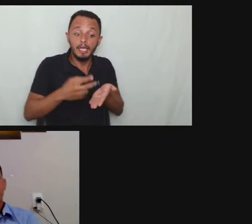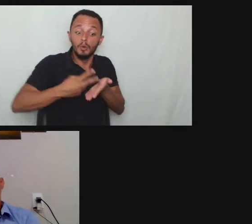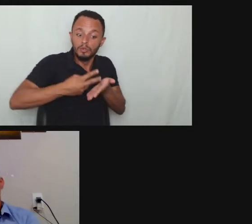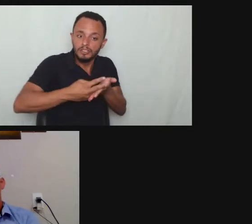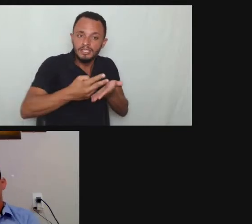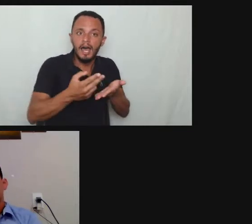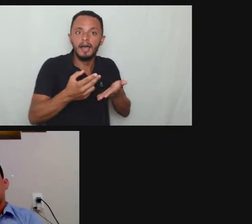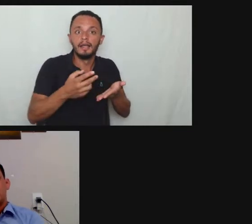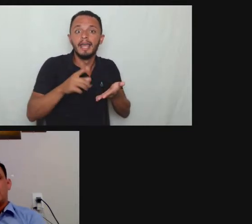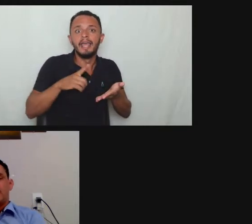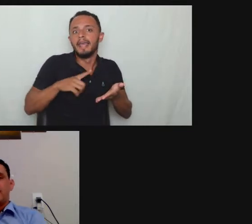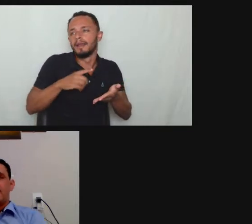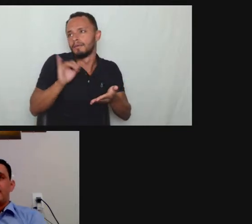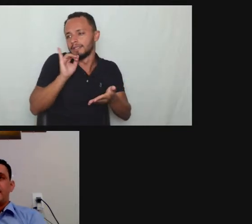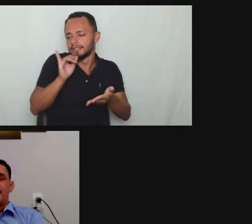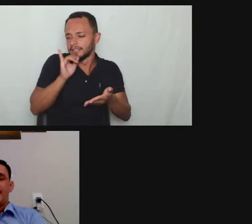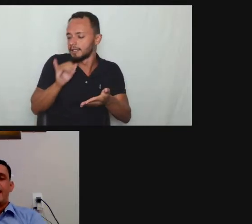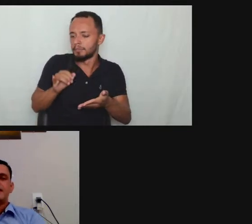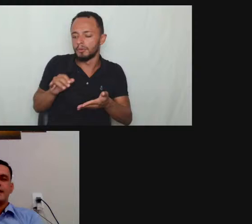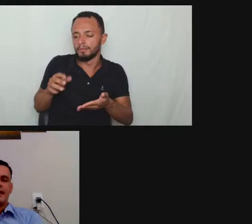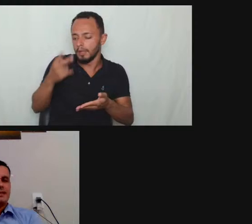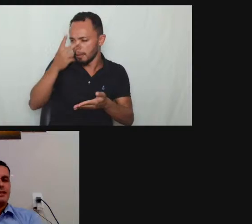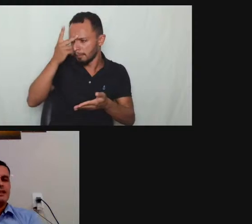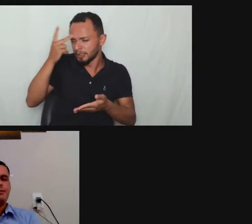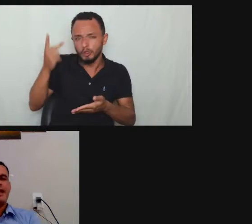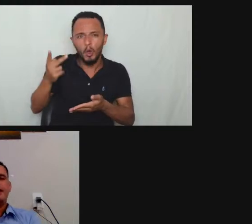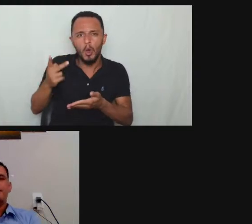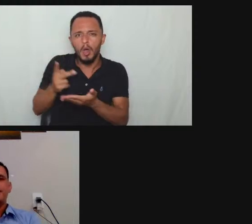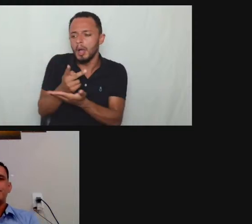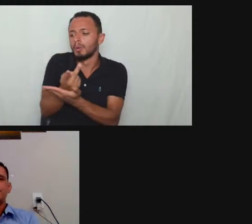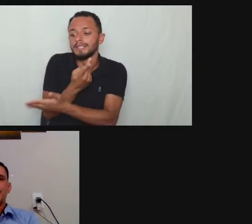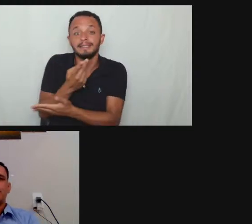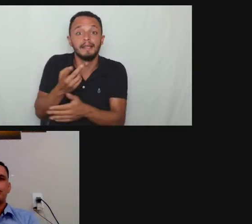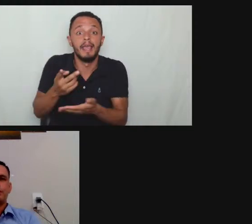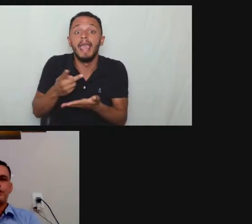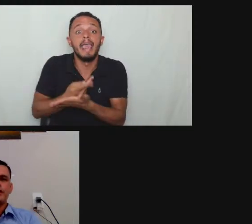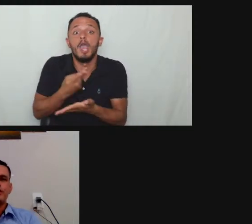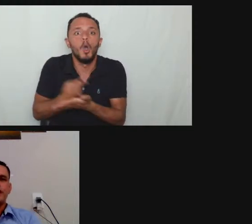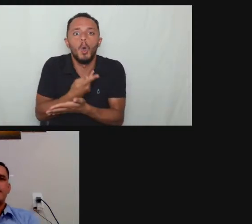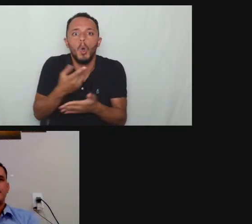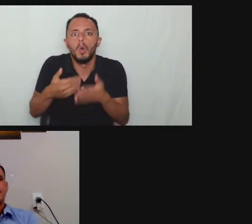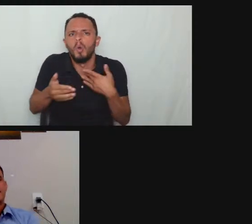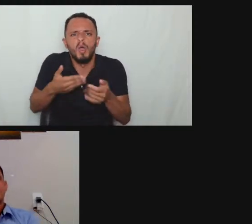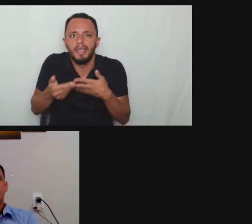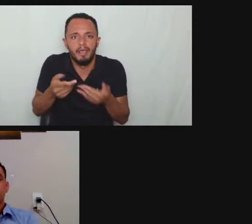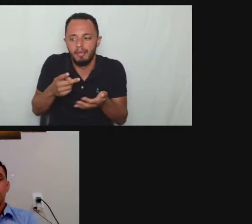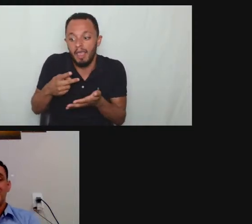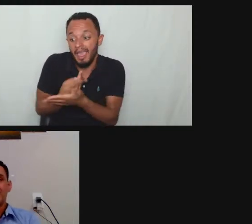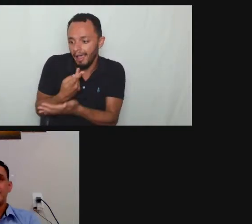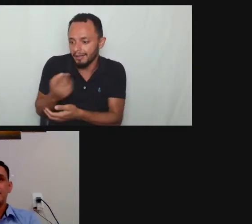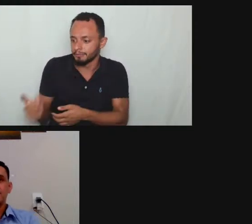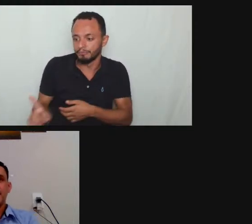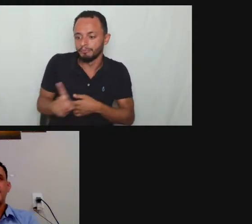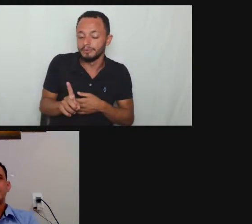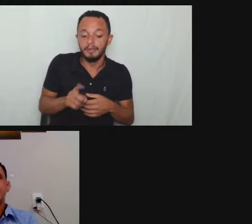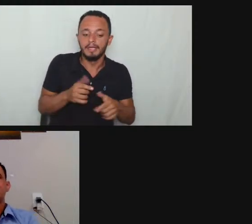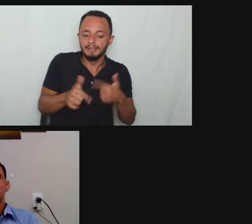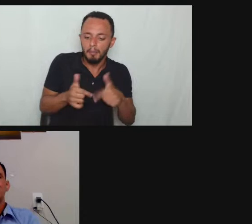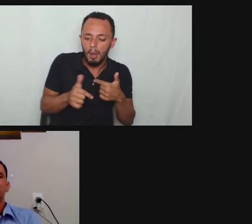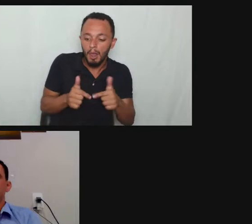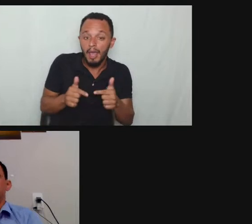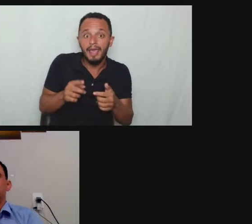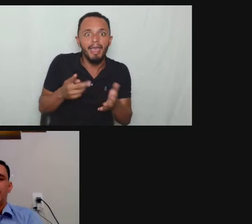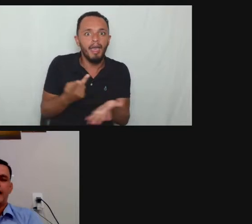mandado embora em qualquer situação é essa esse benefício de acordo com o projeto de lei da 569 está sendo